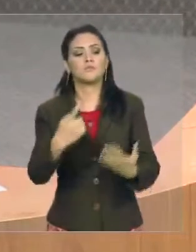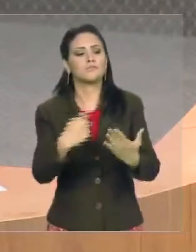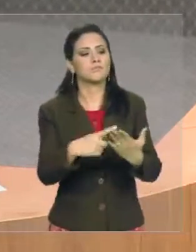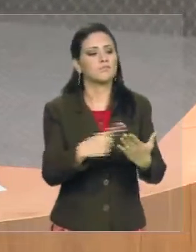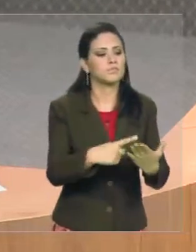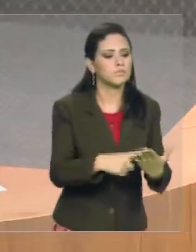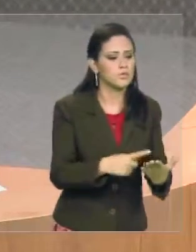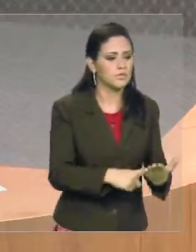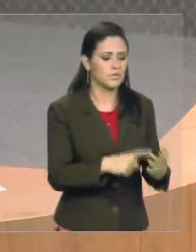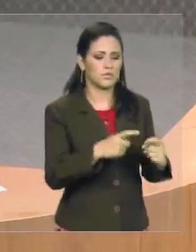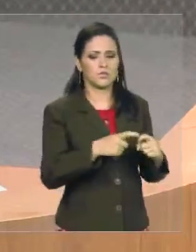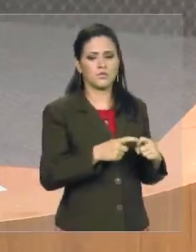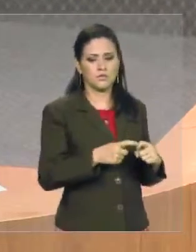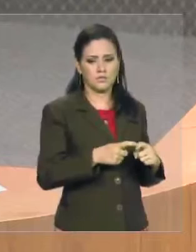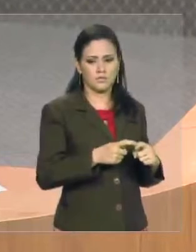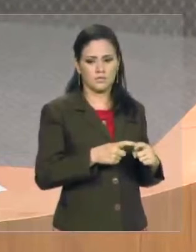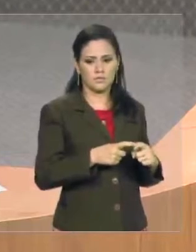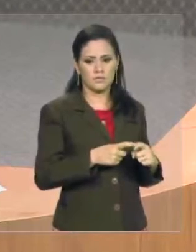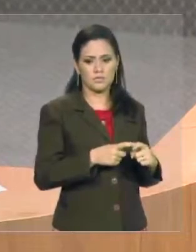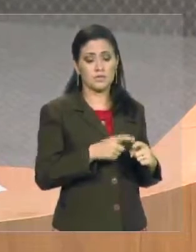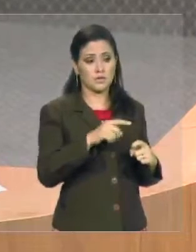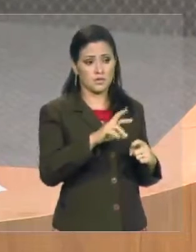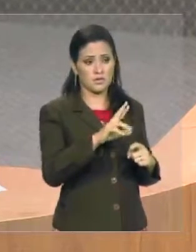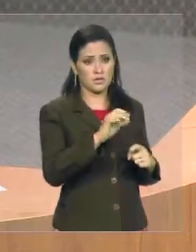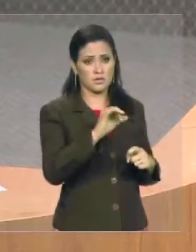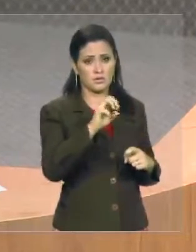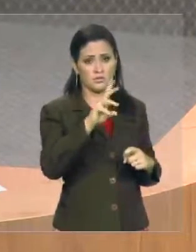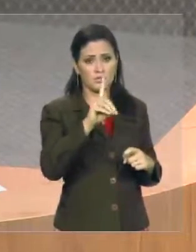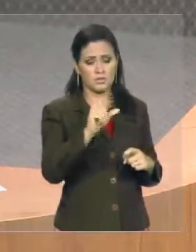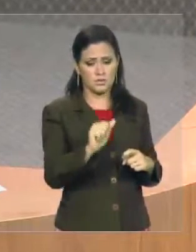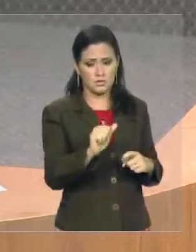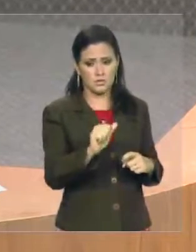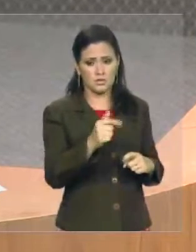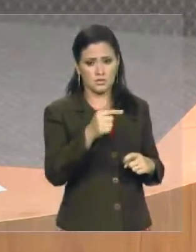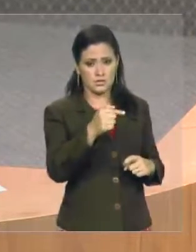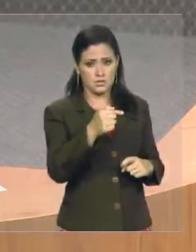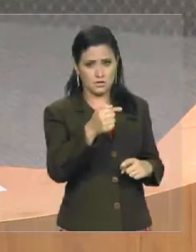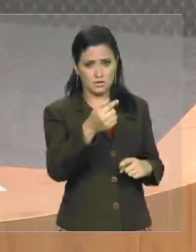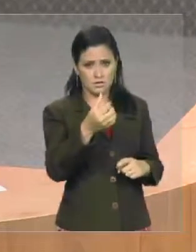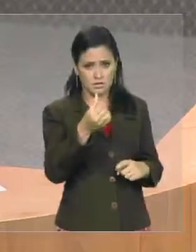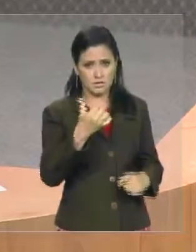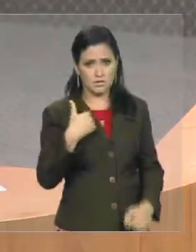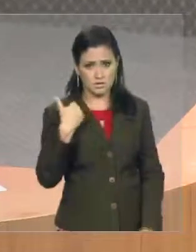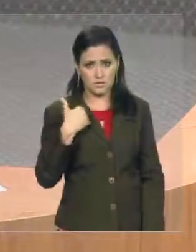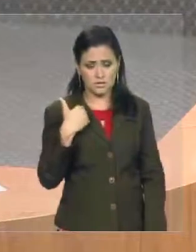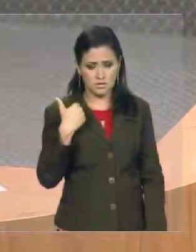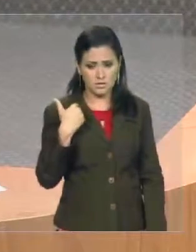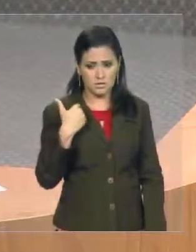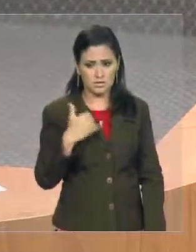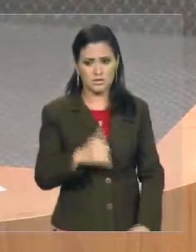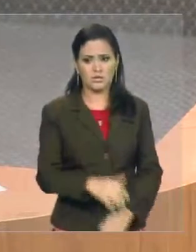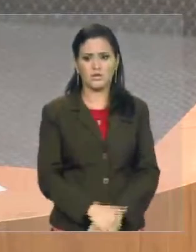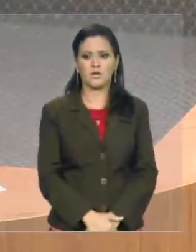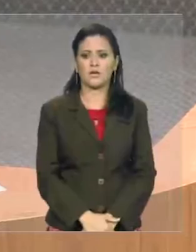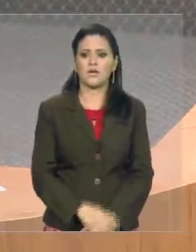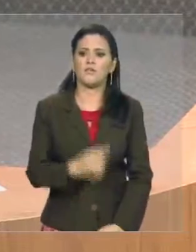consulta, a dona Raimunda, lá da Forquilha, com 76 anos, vai ser atendida pelo doutor,